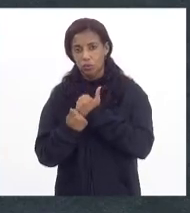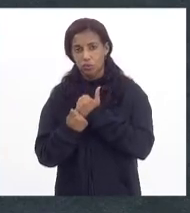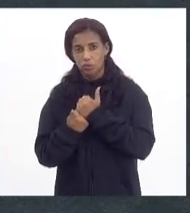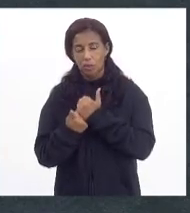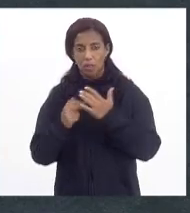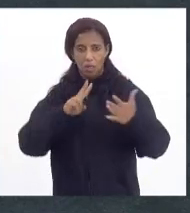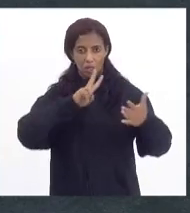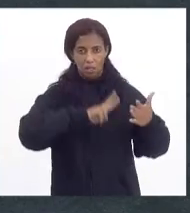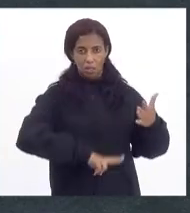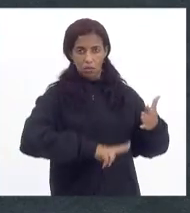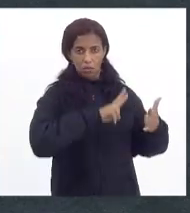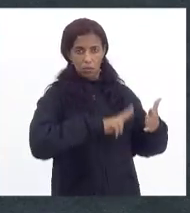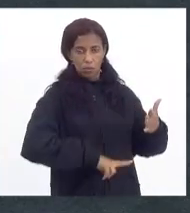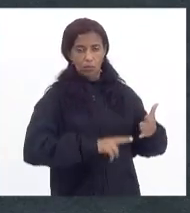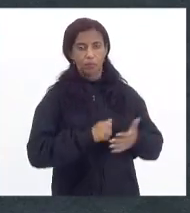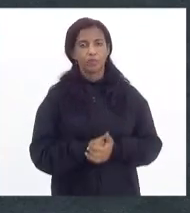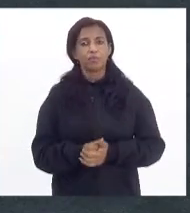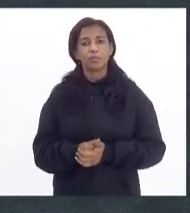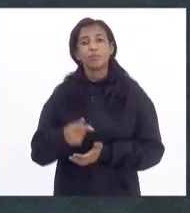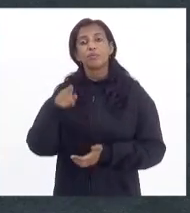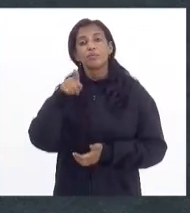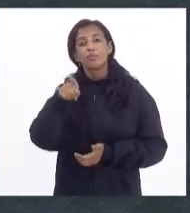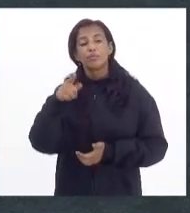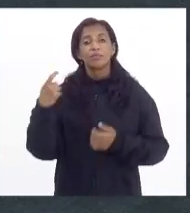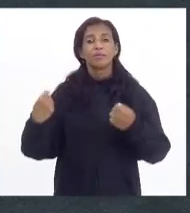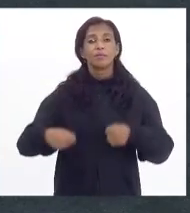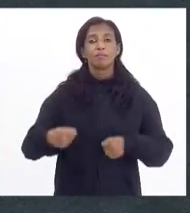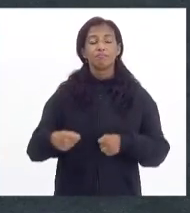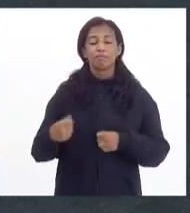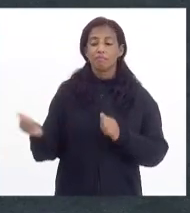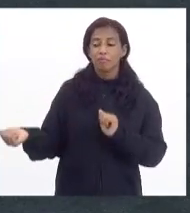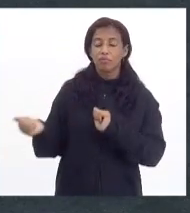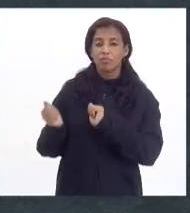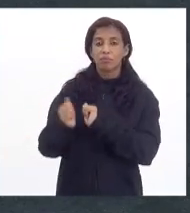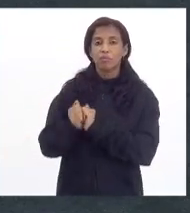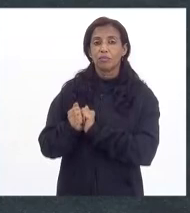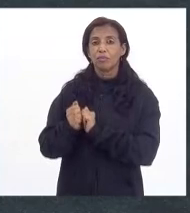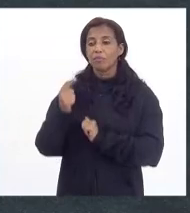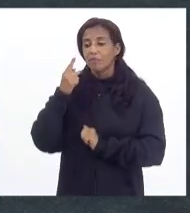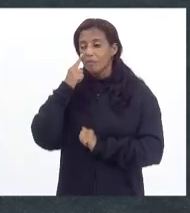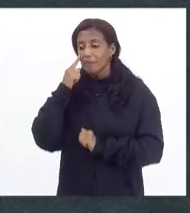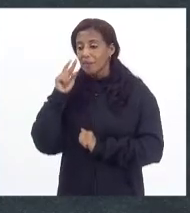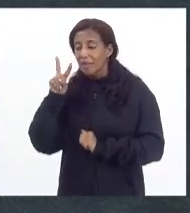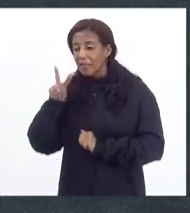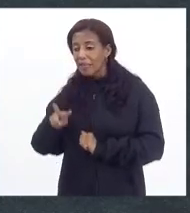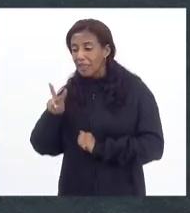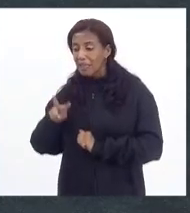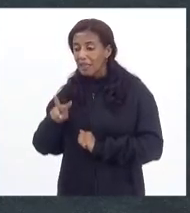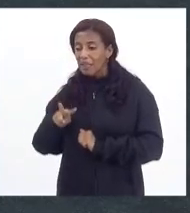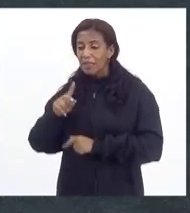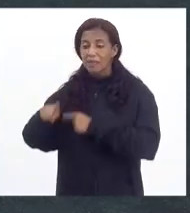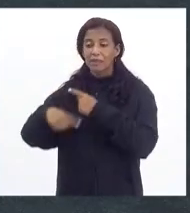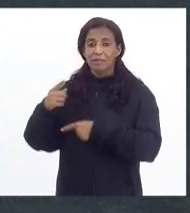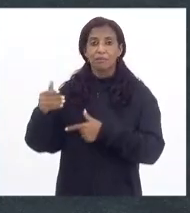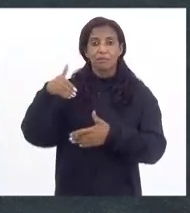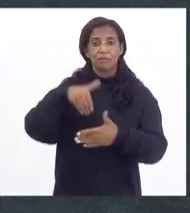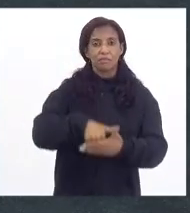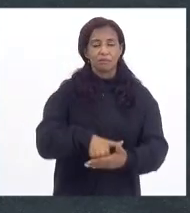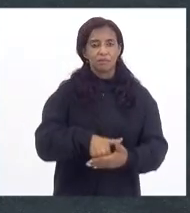lido e você tinha que ficar do lado para tentar acompanhar a leitura e depois votava.